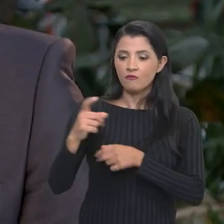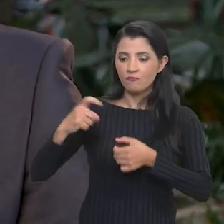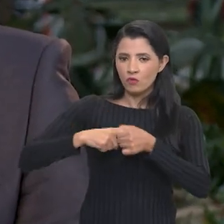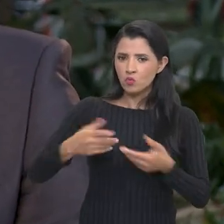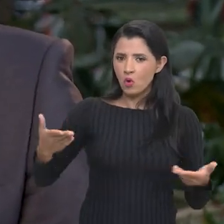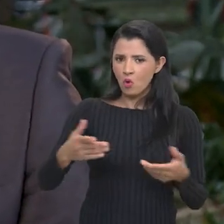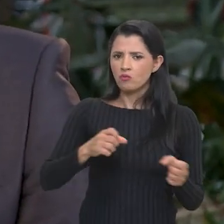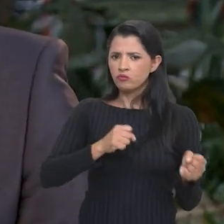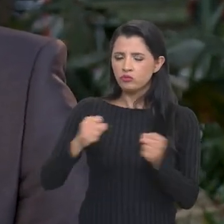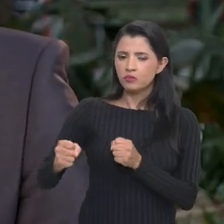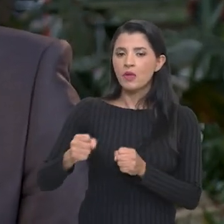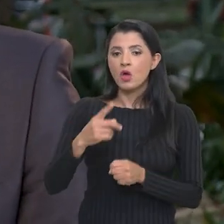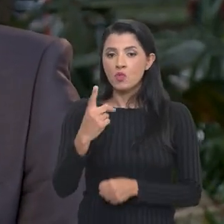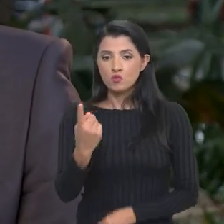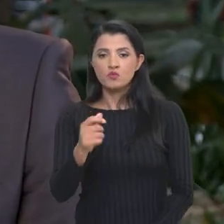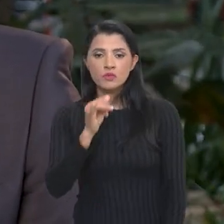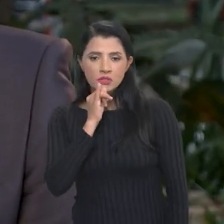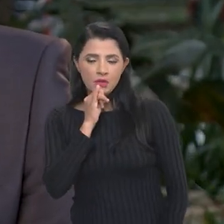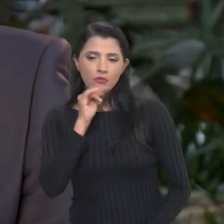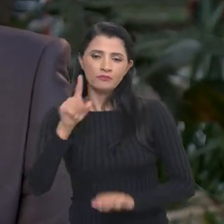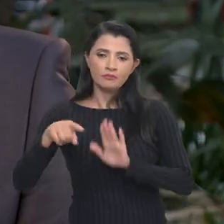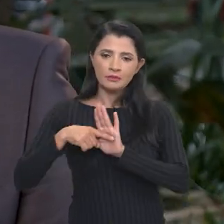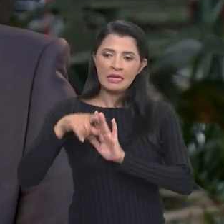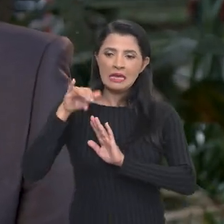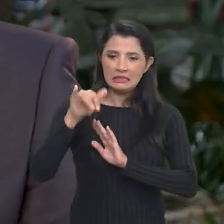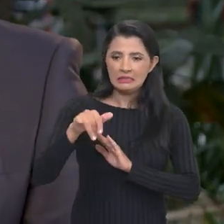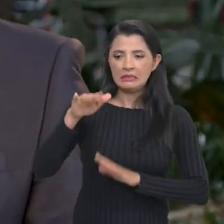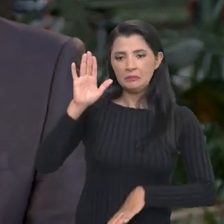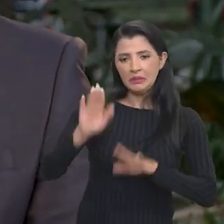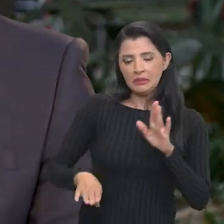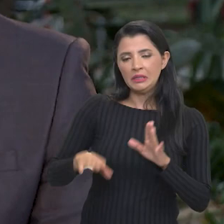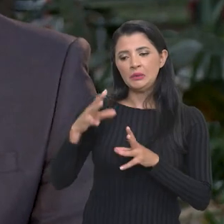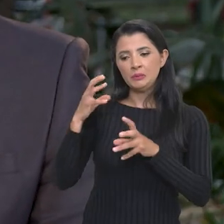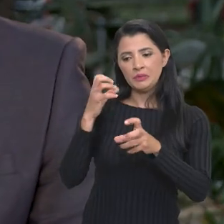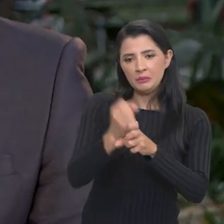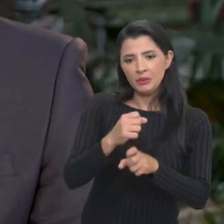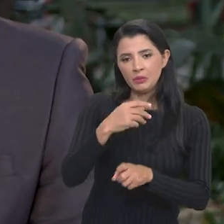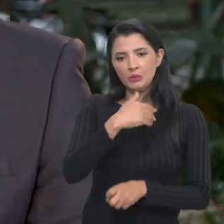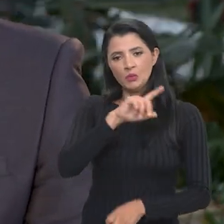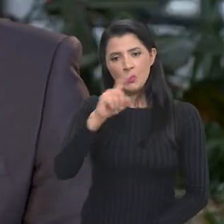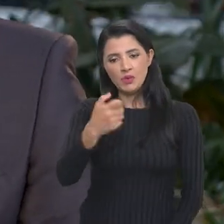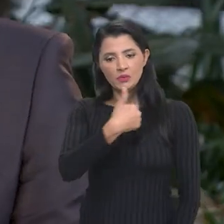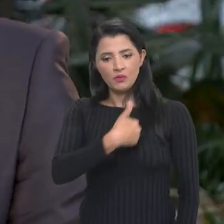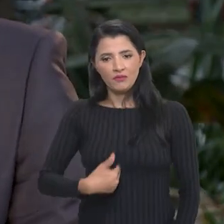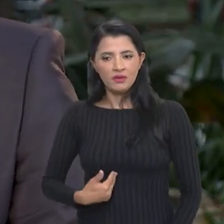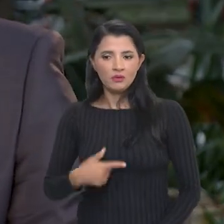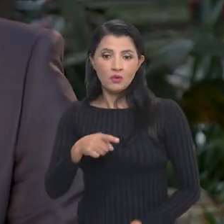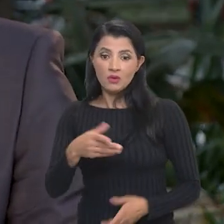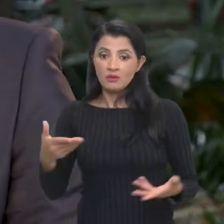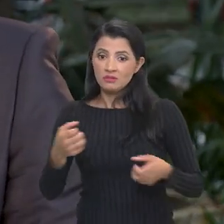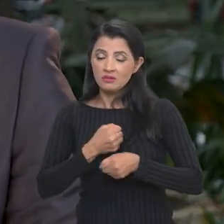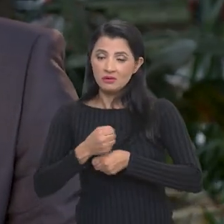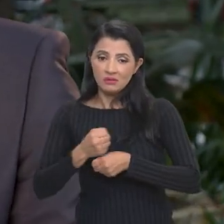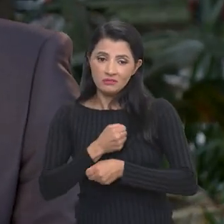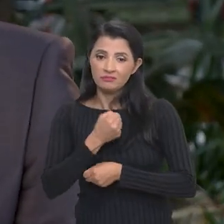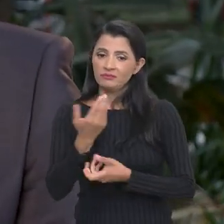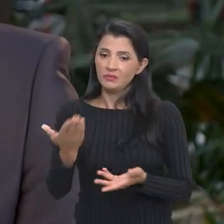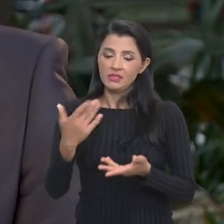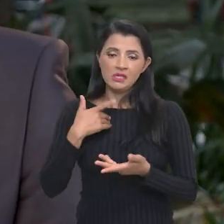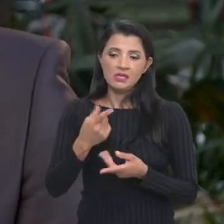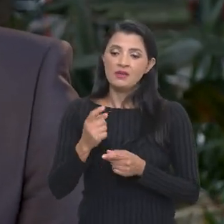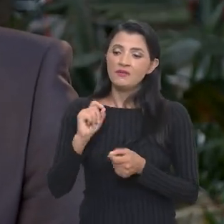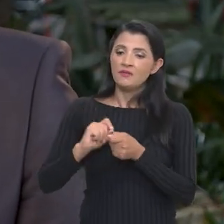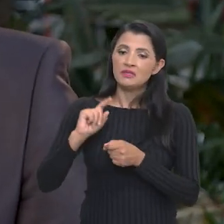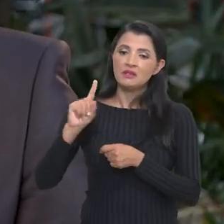muita potência. Vou dar um exemplo negativo que era se dependesse do orçamento do governo passado este ano, este grande programa